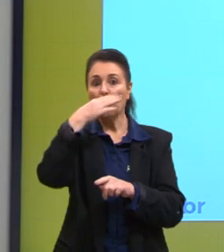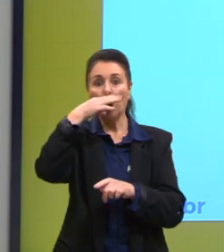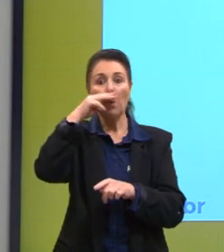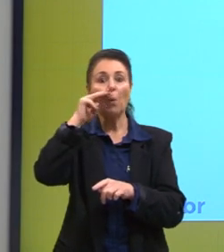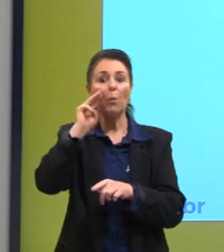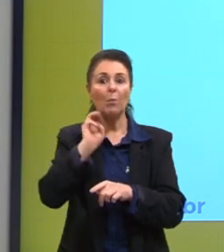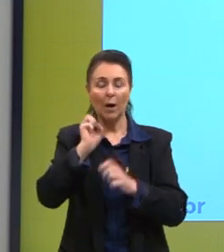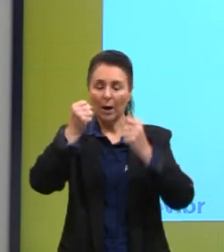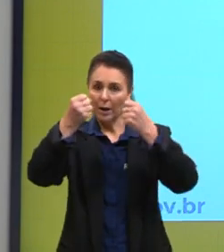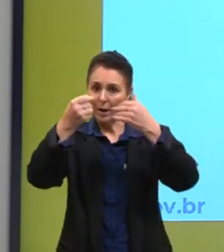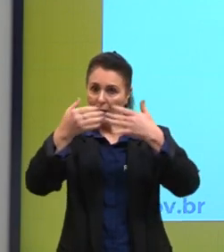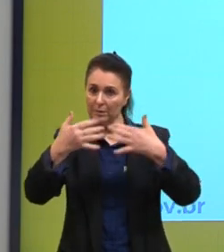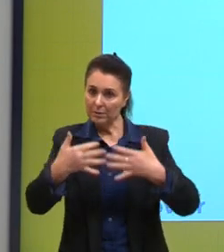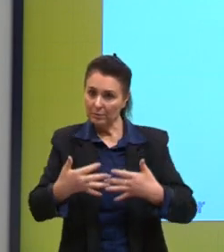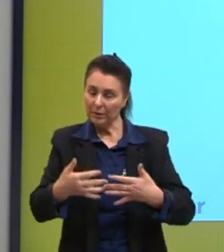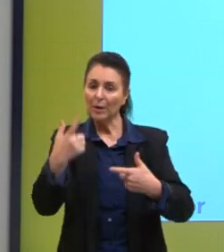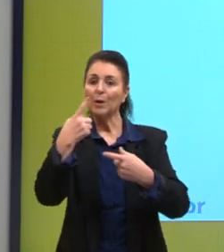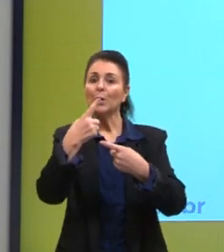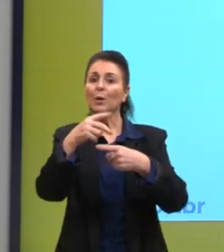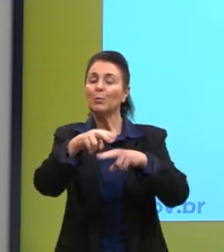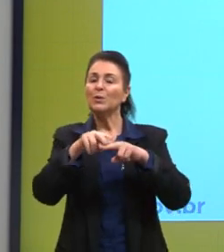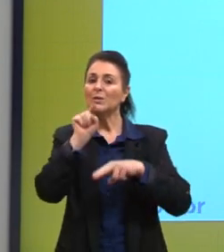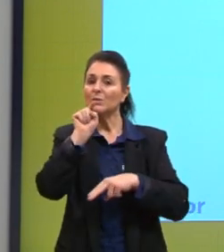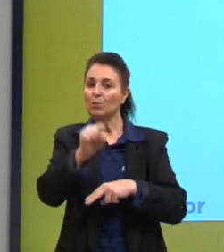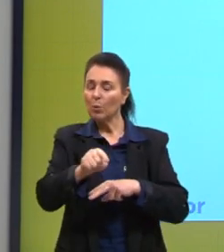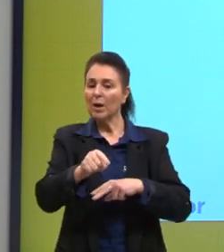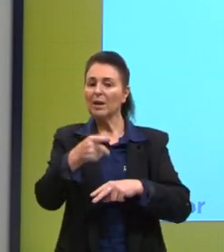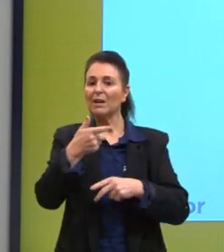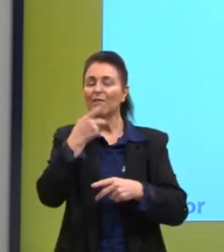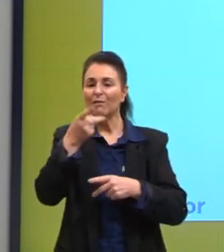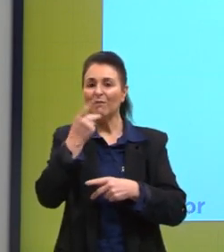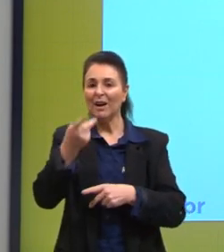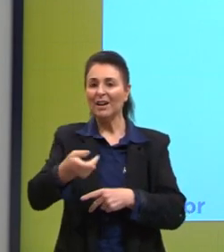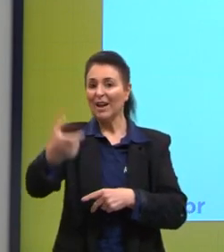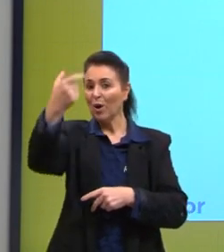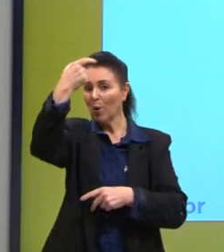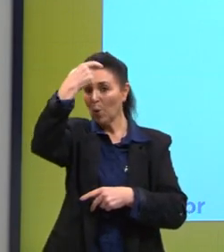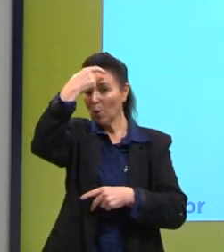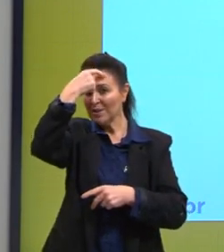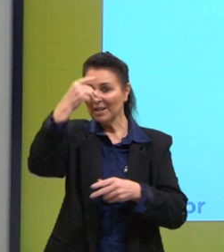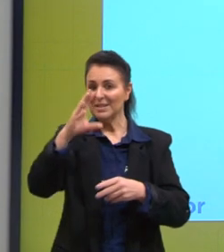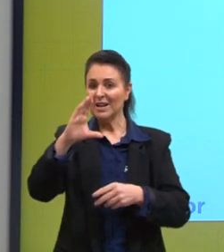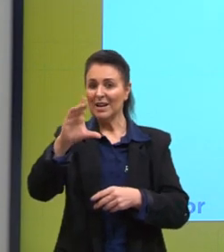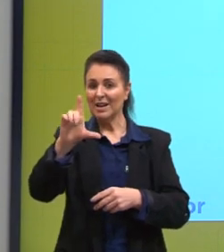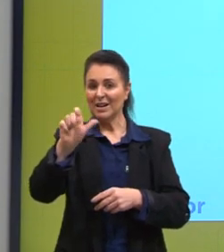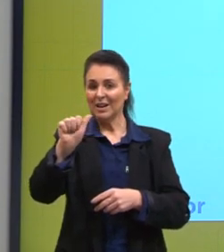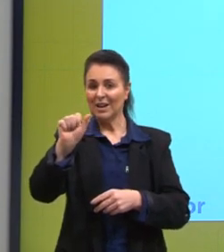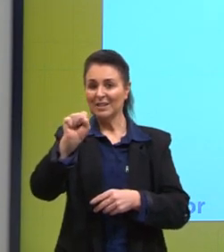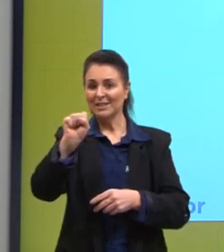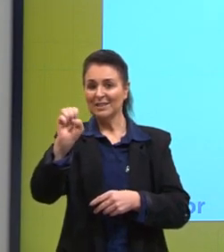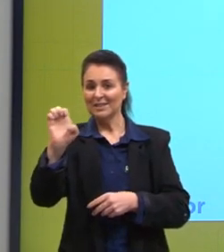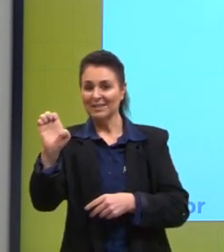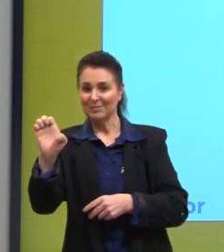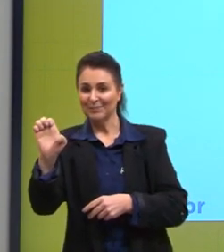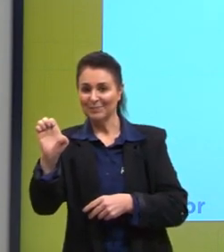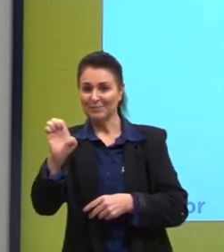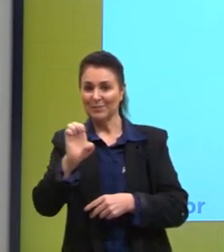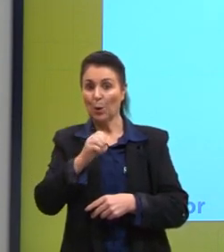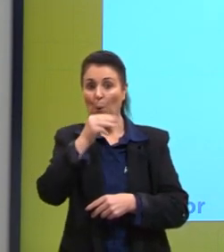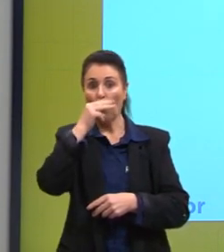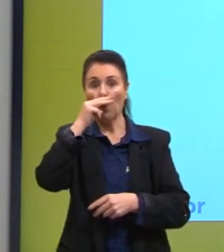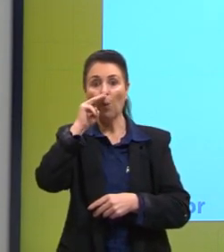Por isso que ele insiste muito na questão da consciência de classe. Para o Marx é preciso que,